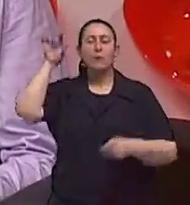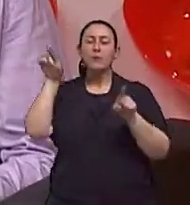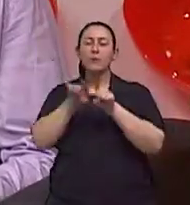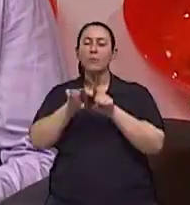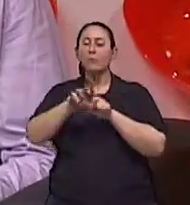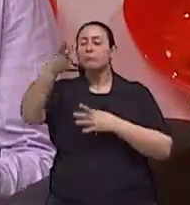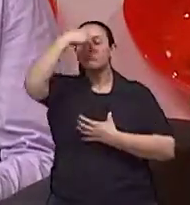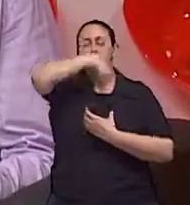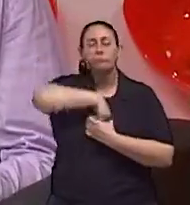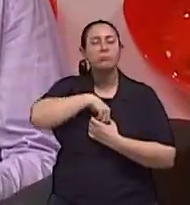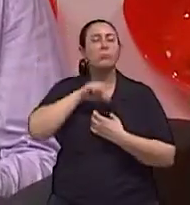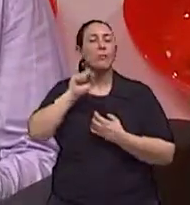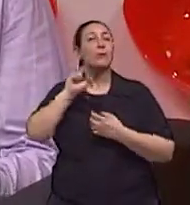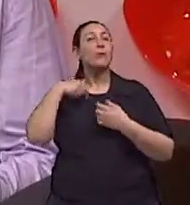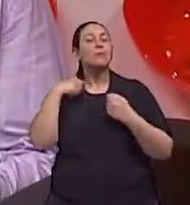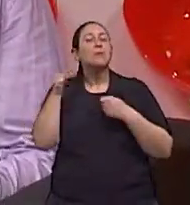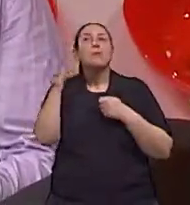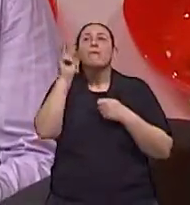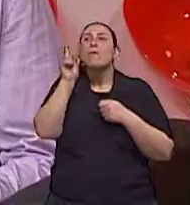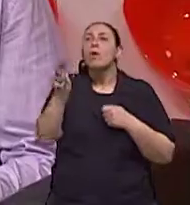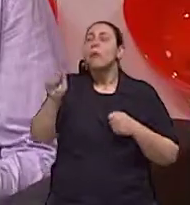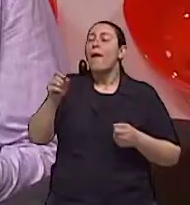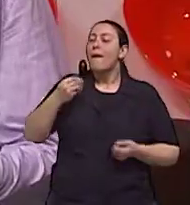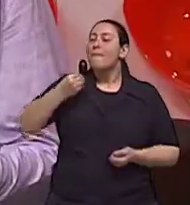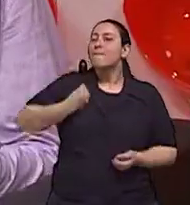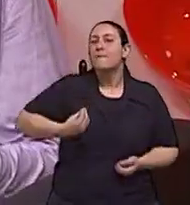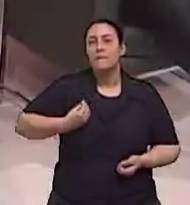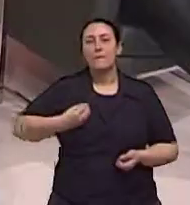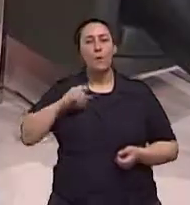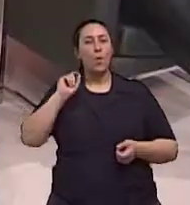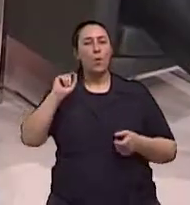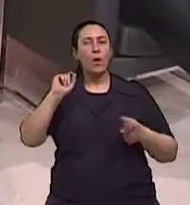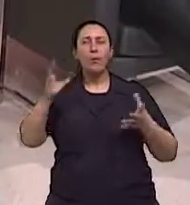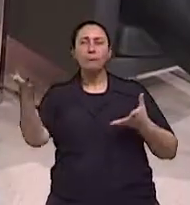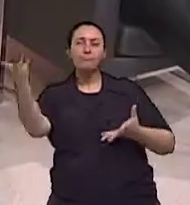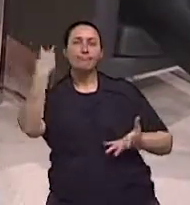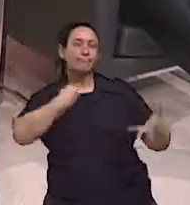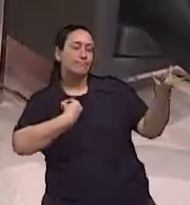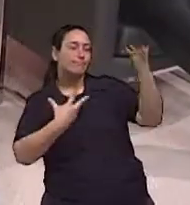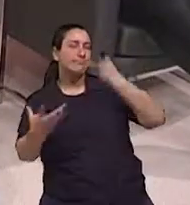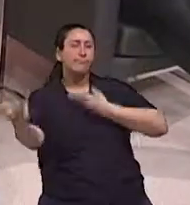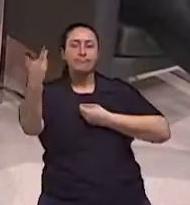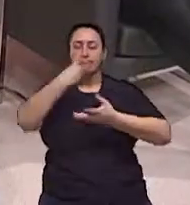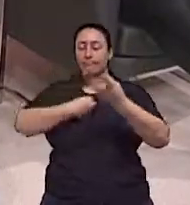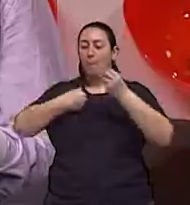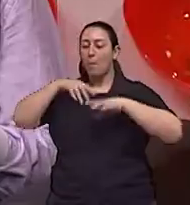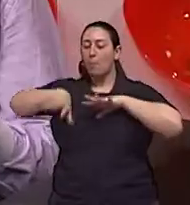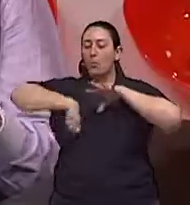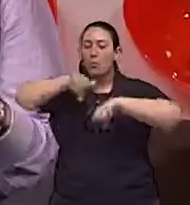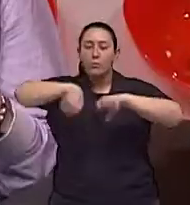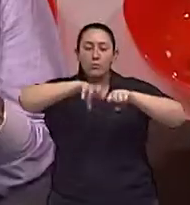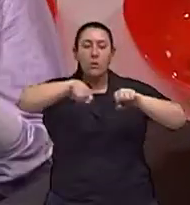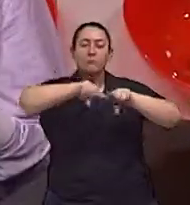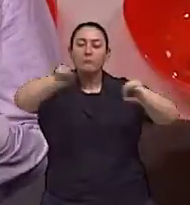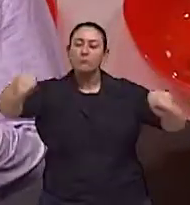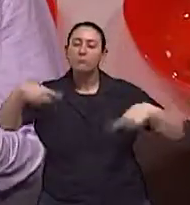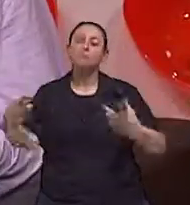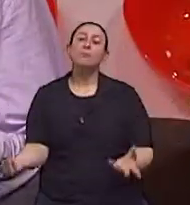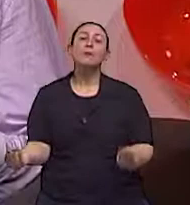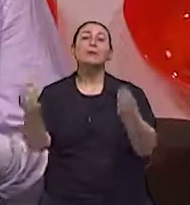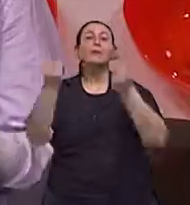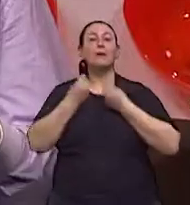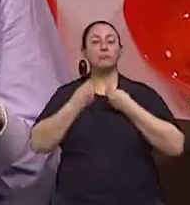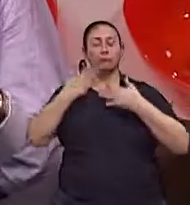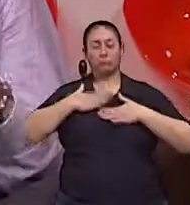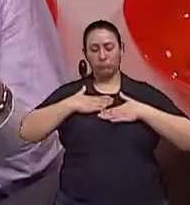vida Eu preciso dar sentido à vida Eu preciso com certeza buscar algo que transcende